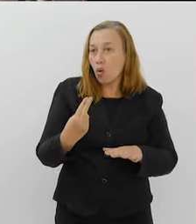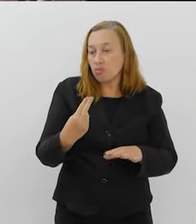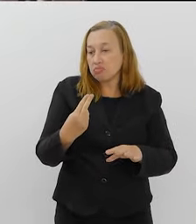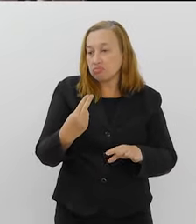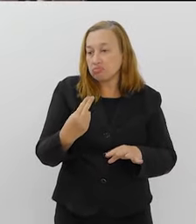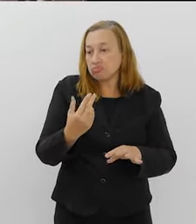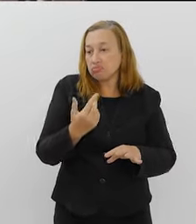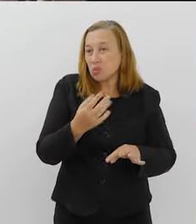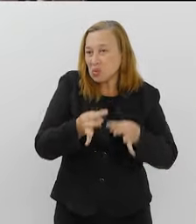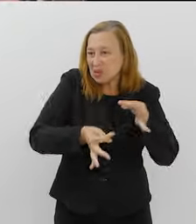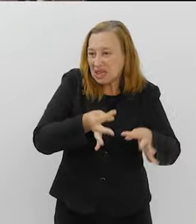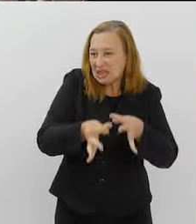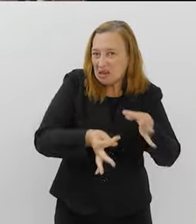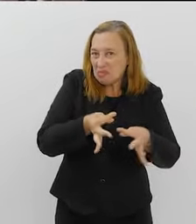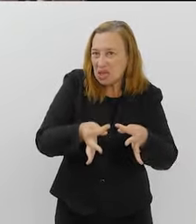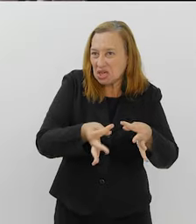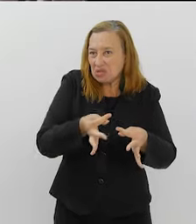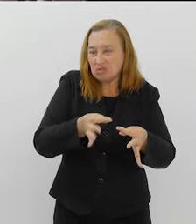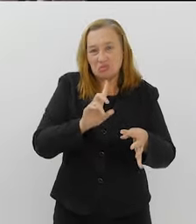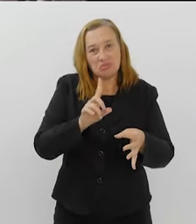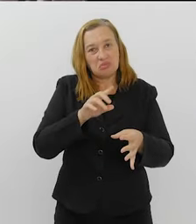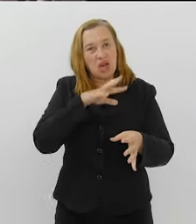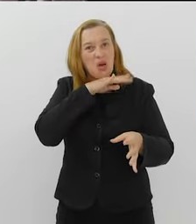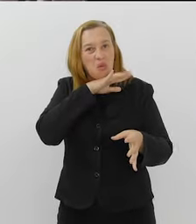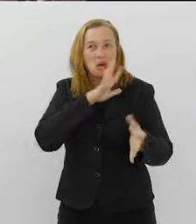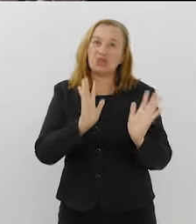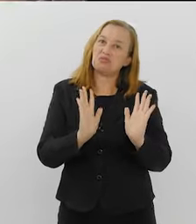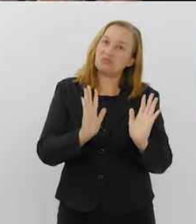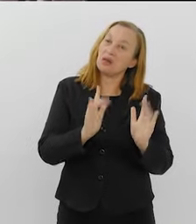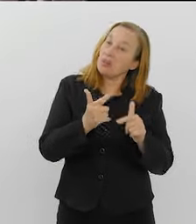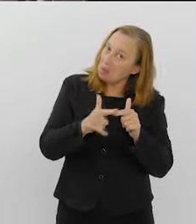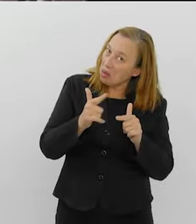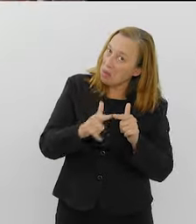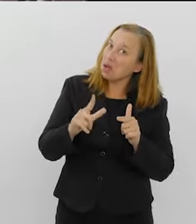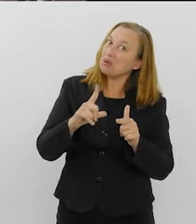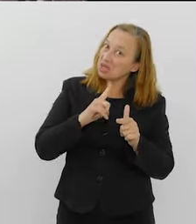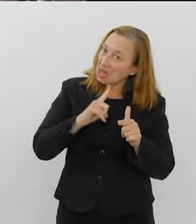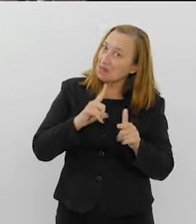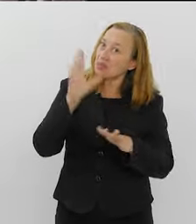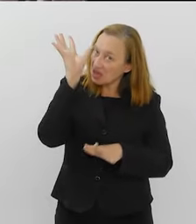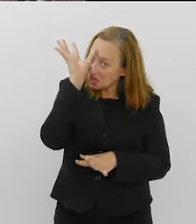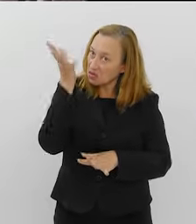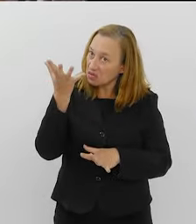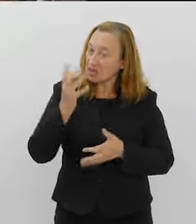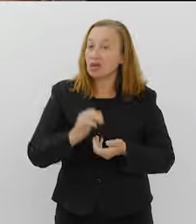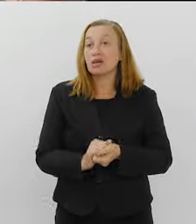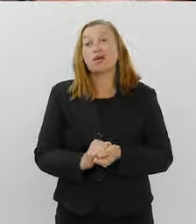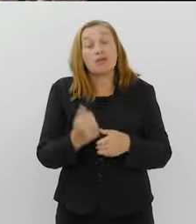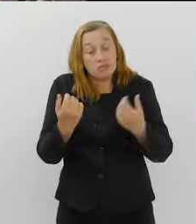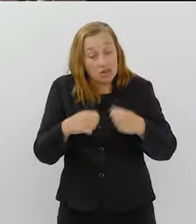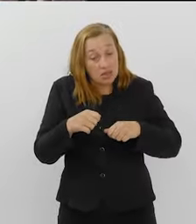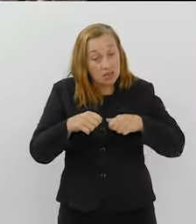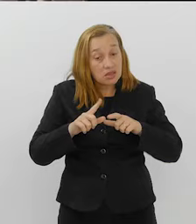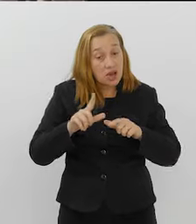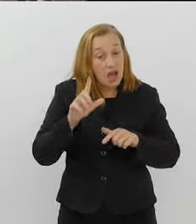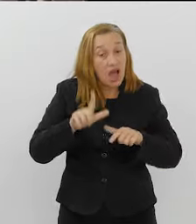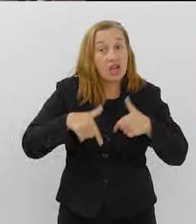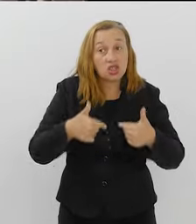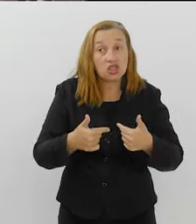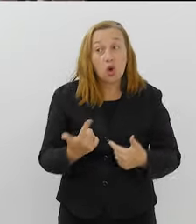esgoto, ou o tratamento também não é o desejado. Então, temos um problema de saneamento a resolver, que isso já é crônico.